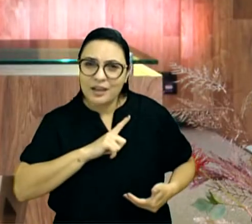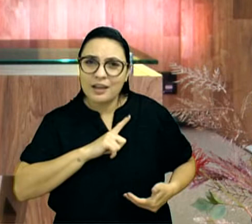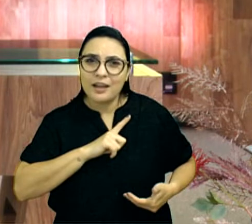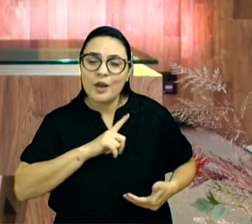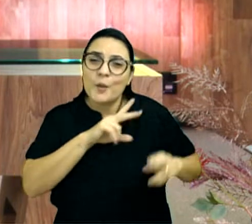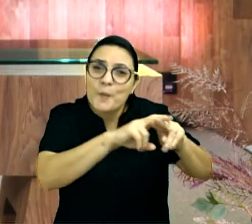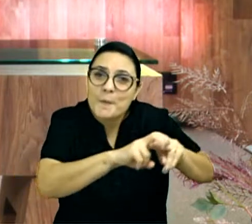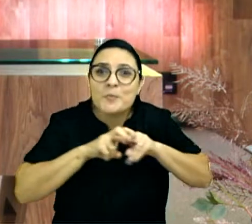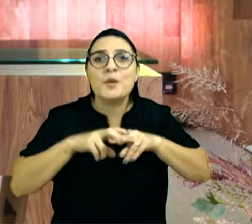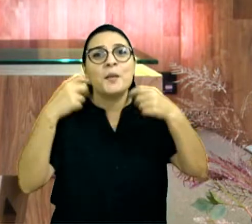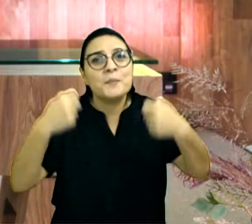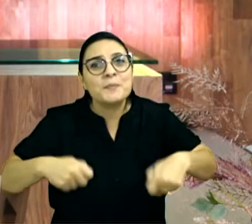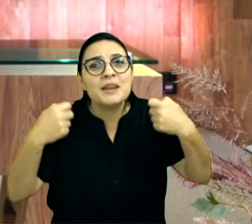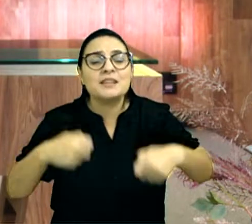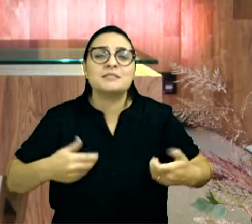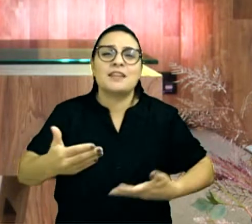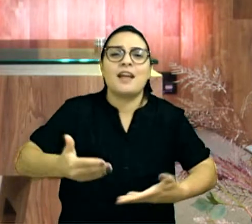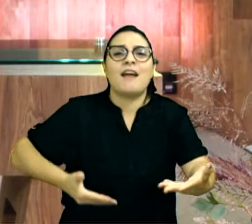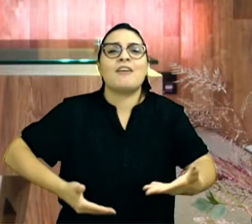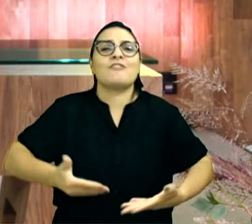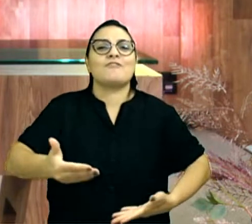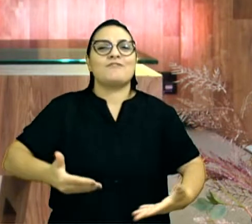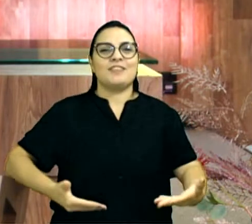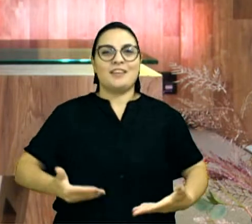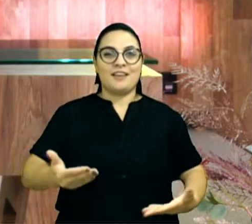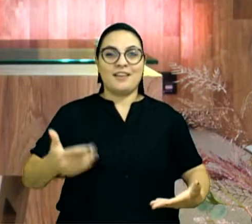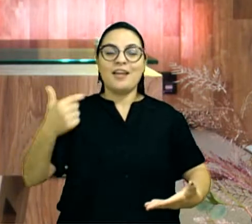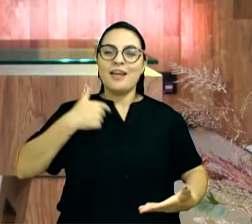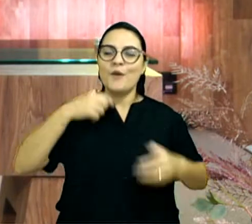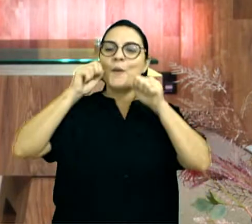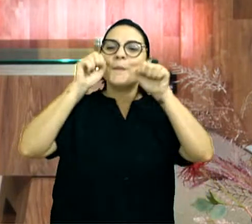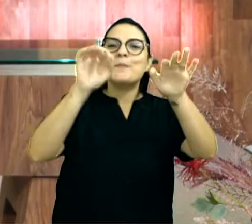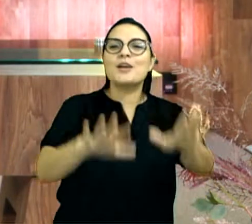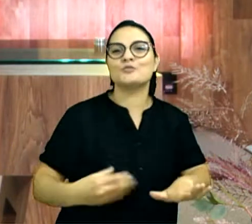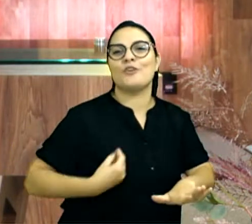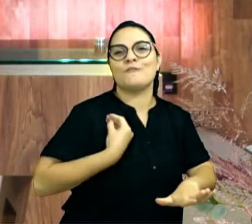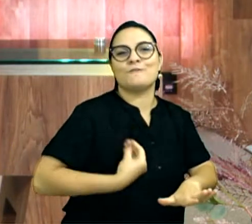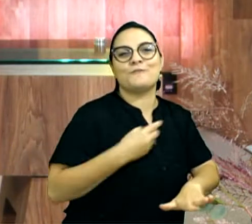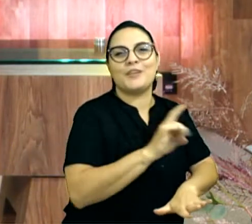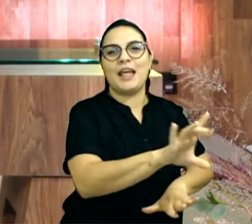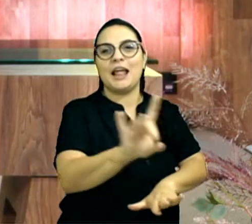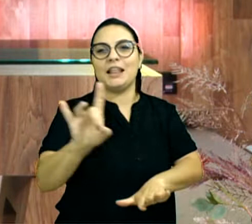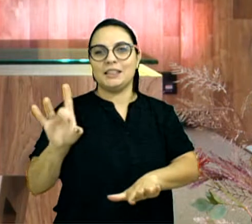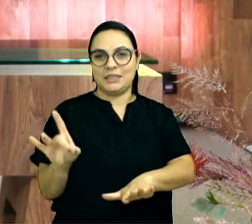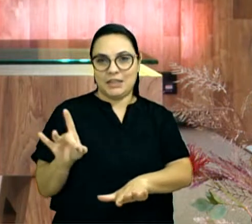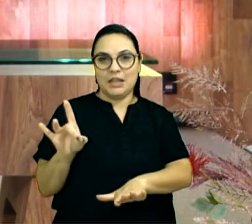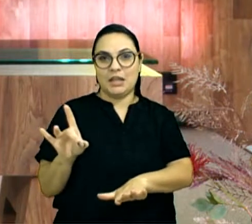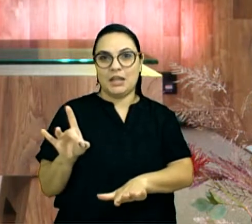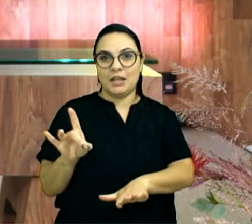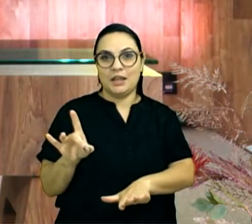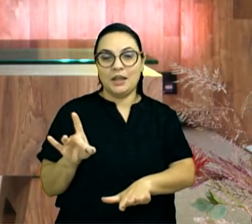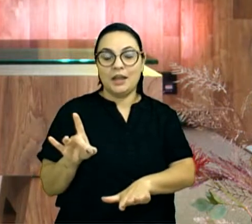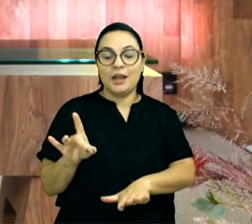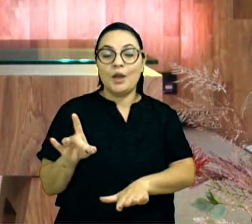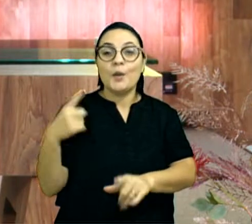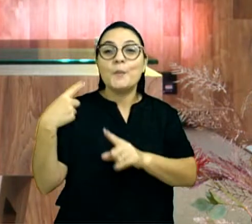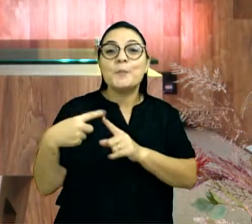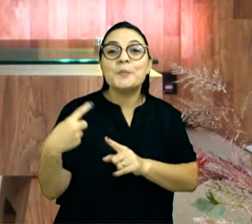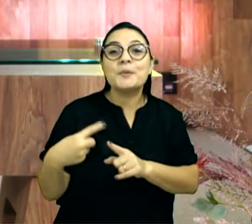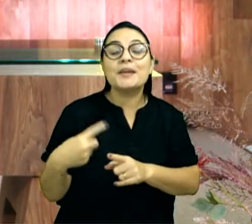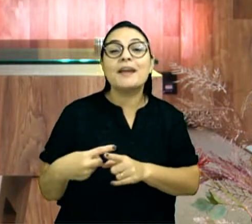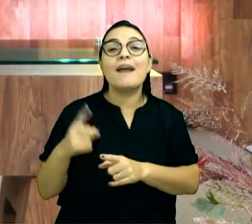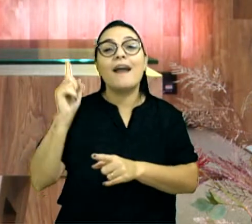servir. Por gratidão eu quero ser bênção para o meu próximo. Esse serviço deve fazer